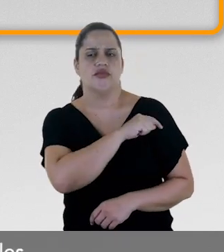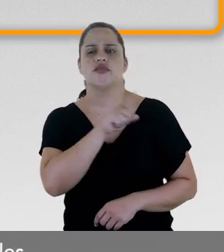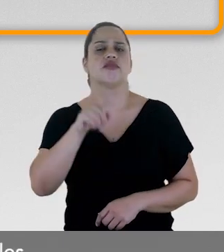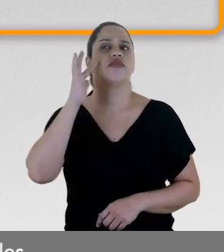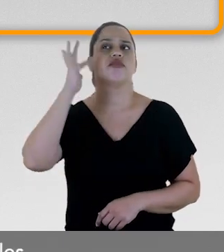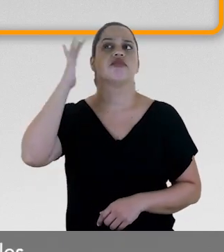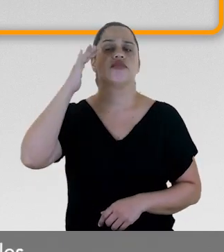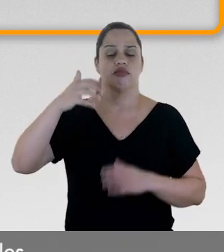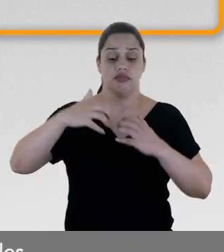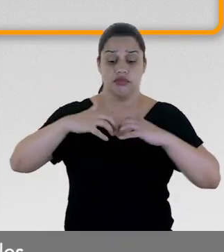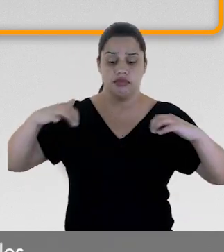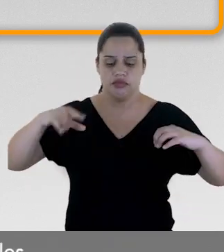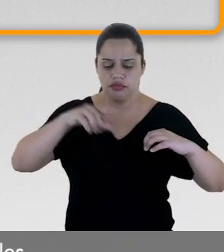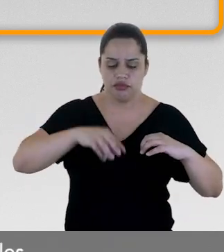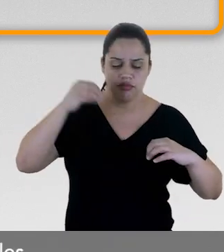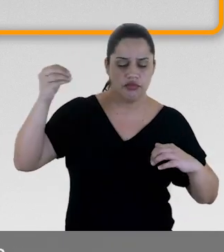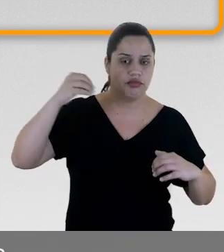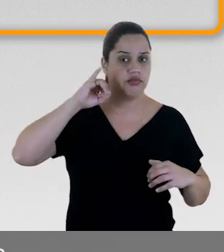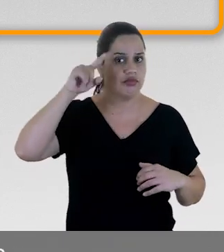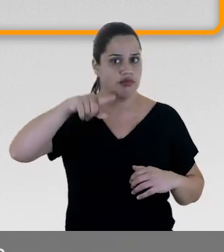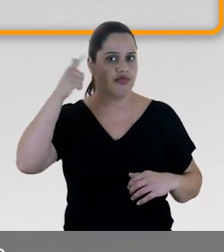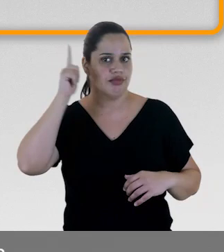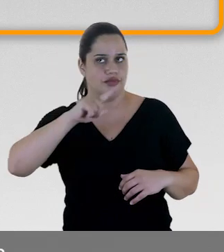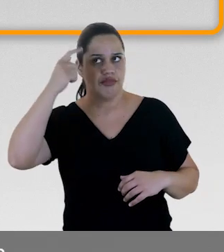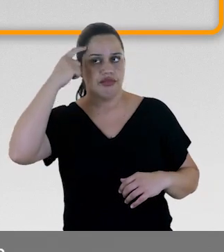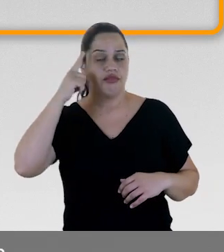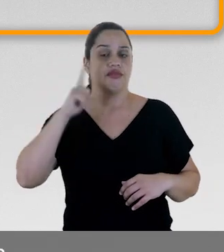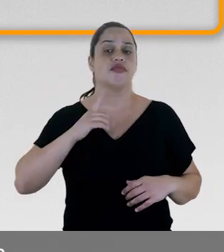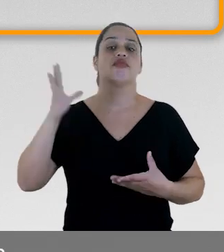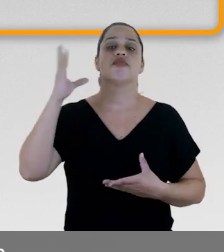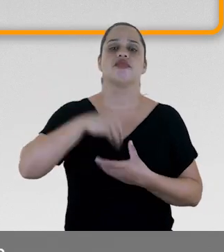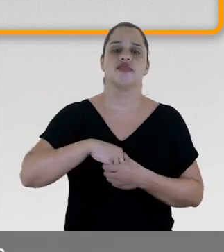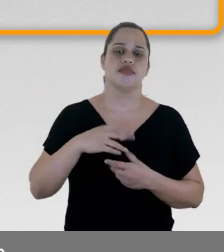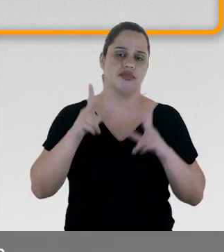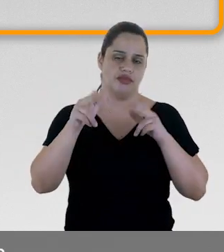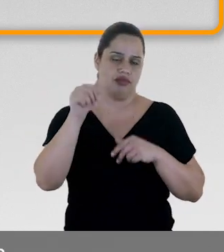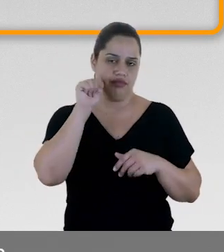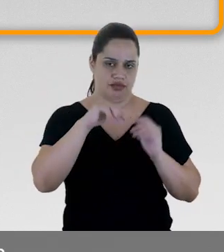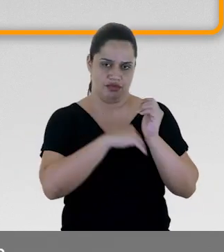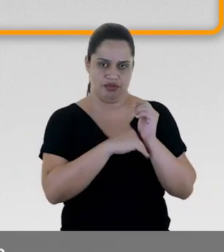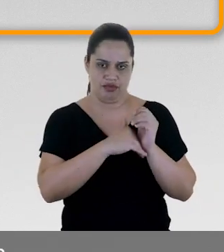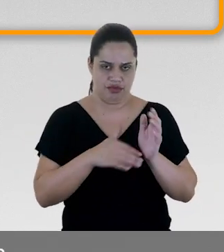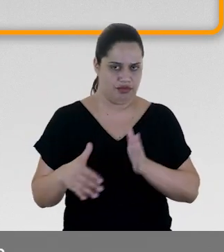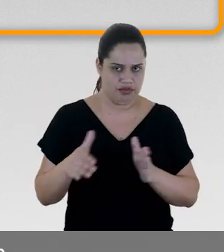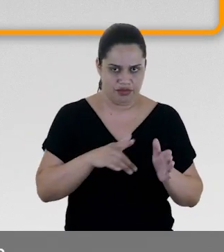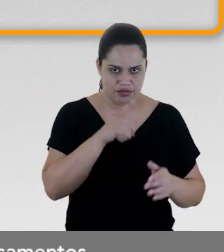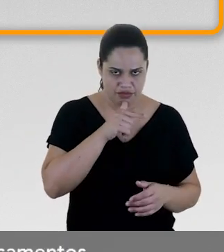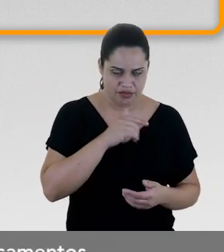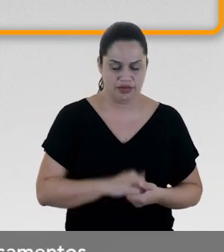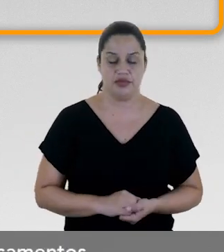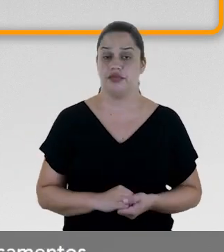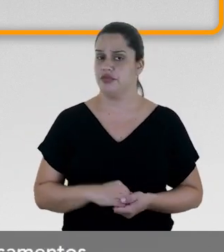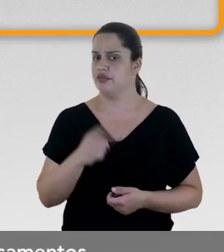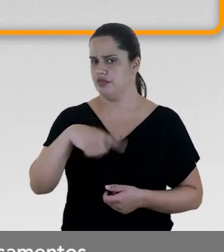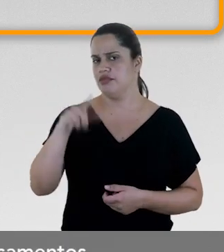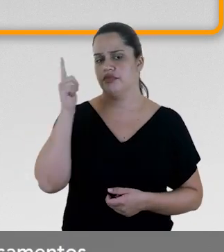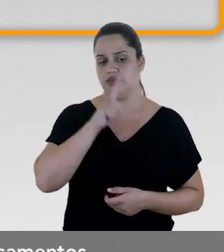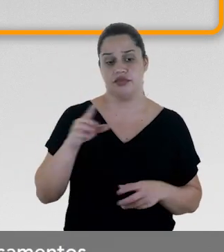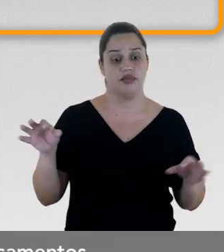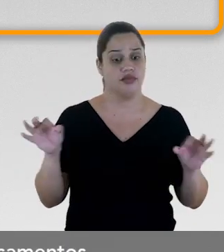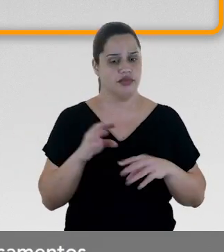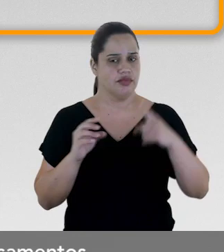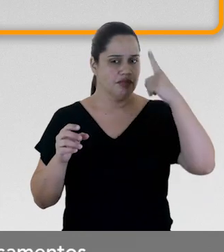imaginam que sairia da cabeça deles se pudessem abri-la como uma moça misteriosa. Para que possam